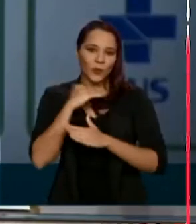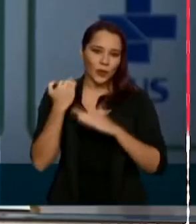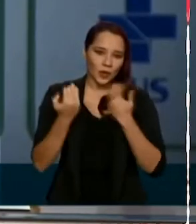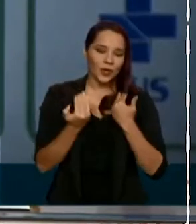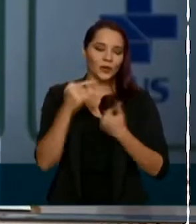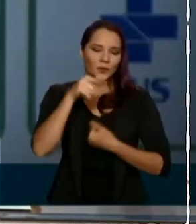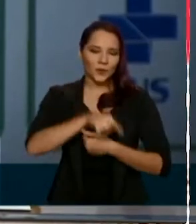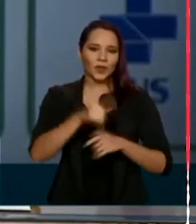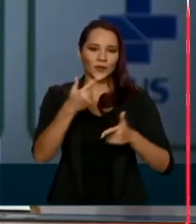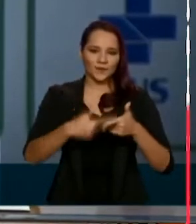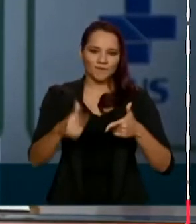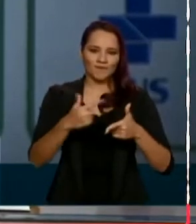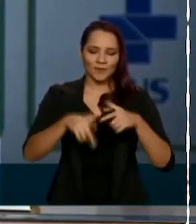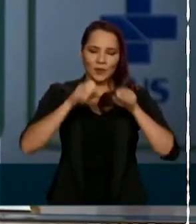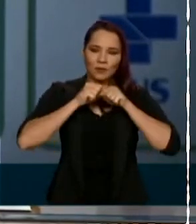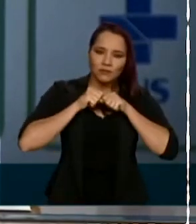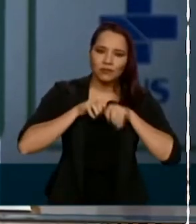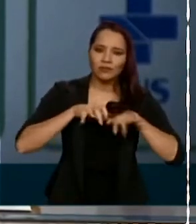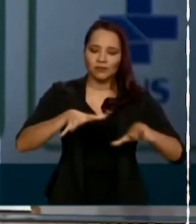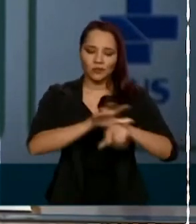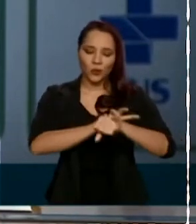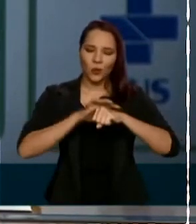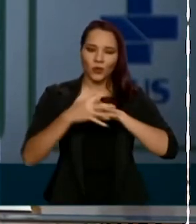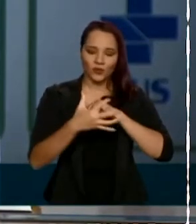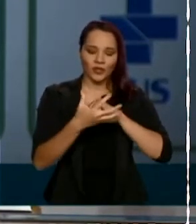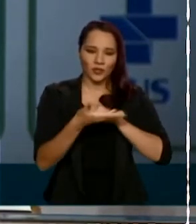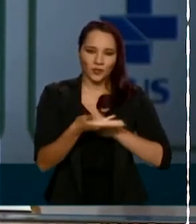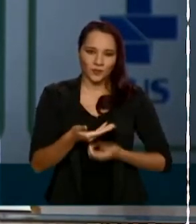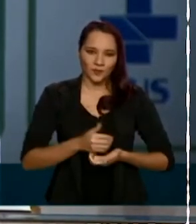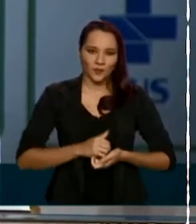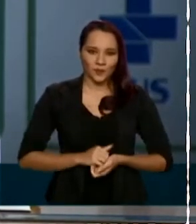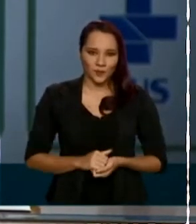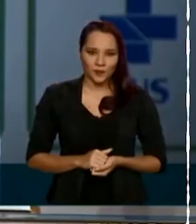Para essa pandemia, para essa doença, para o Covid-19.